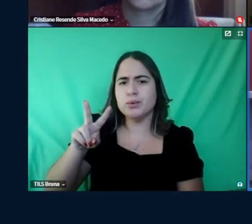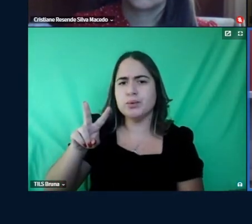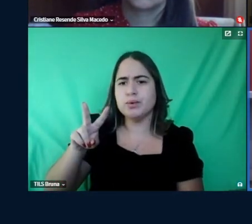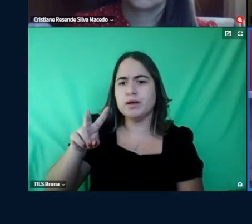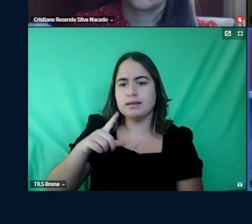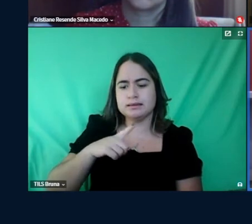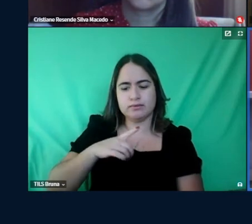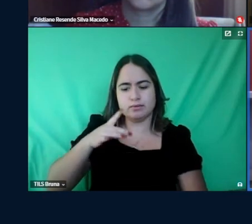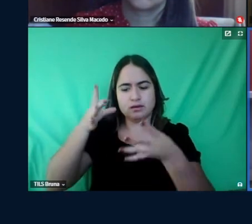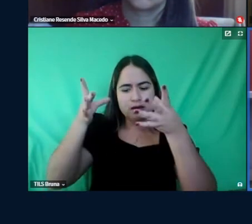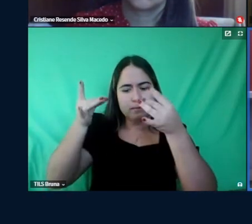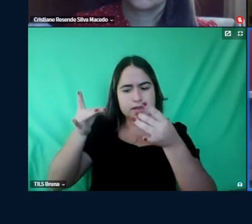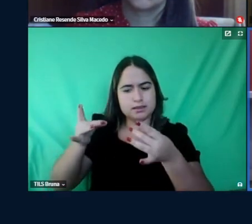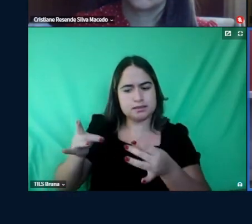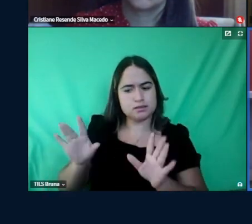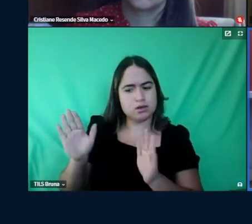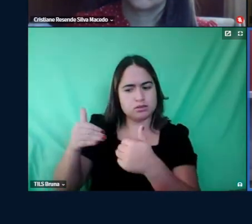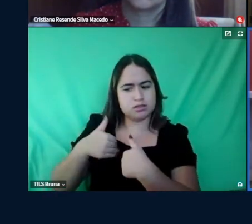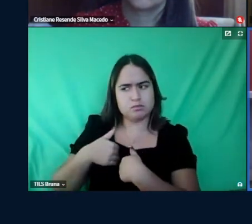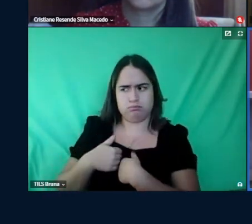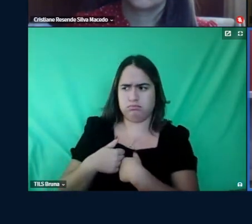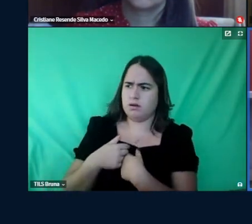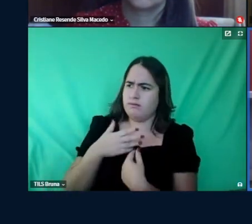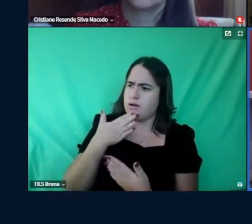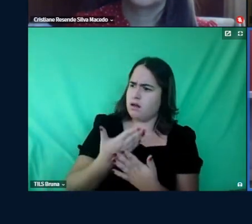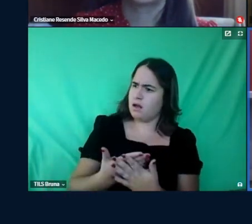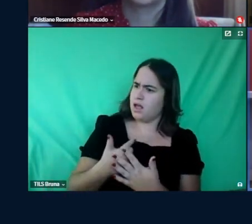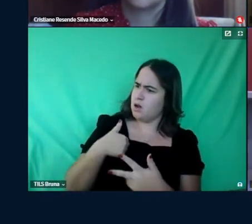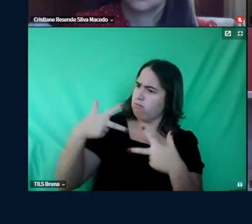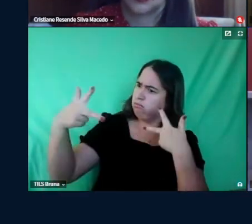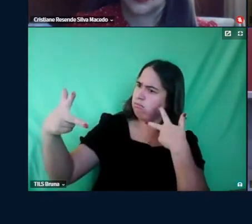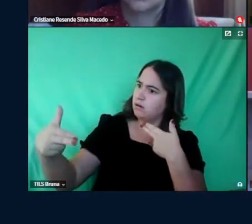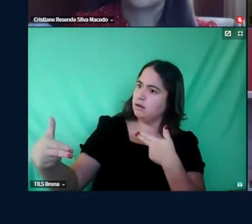uma descrição do que era o transtorno e falou gente eu sou isso aí